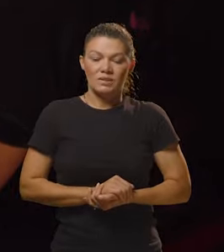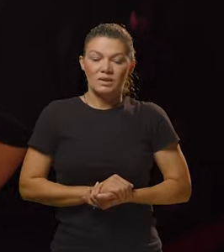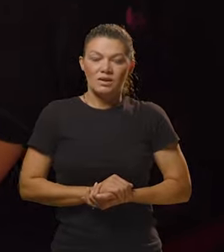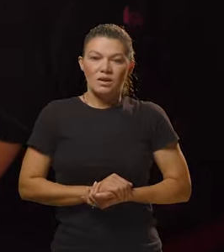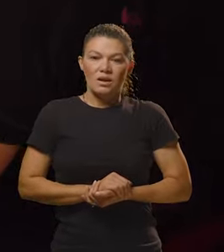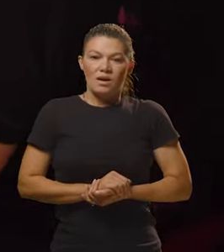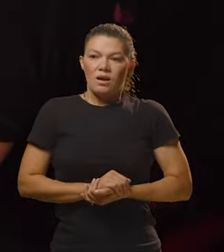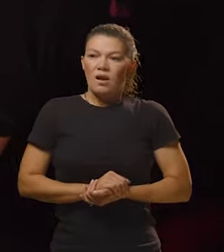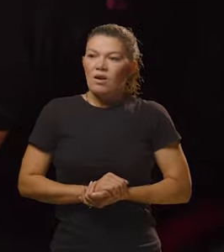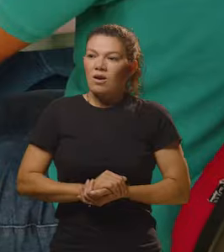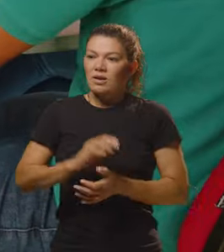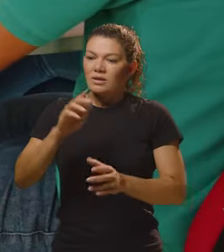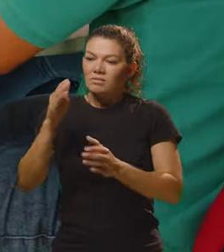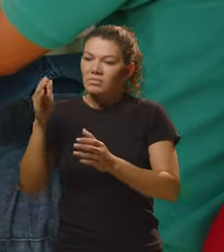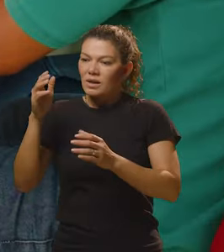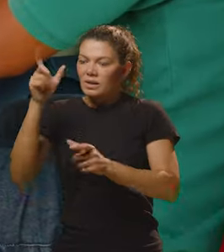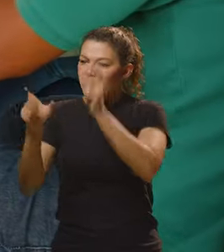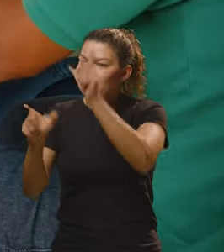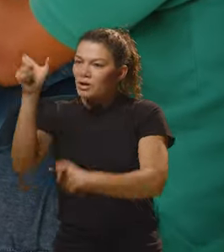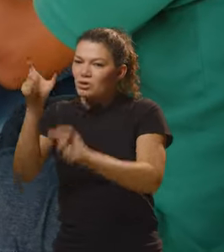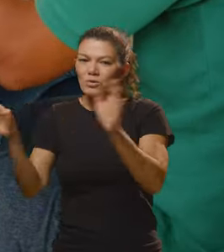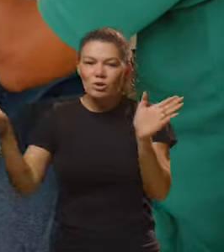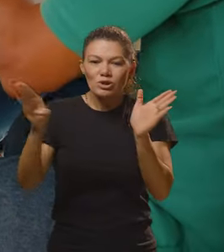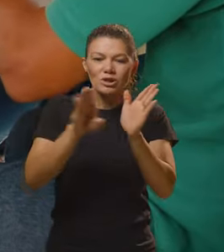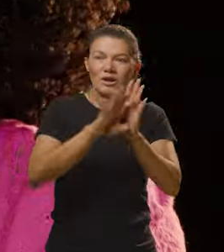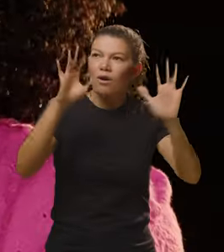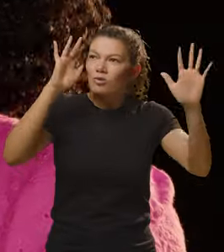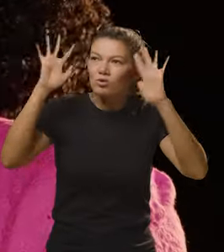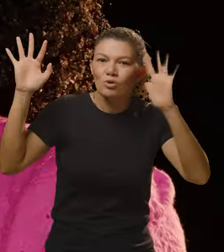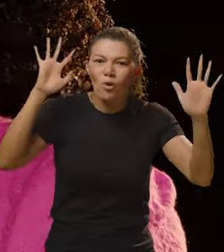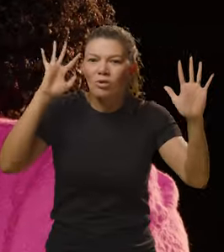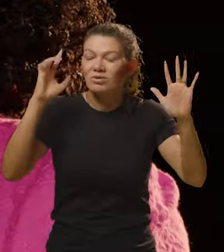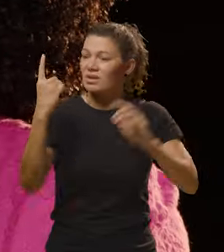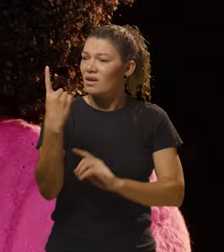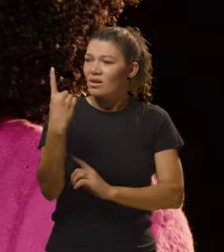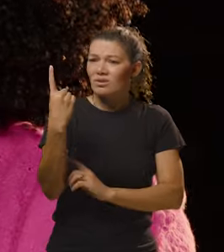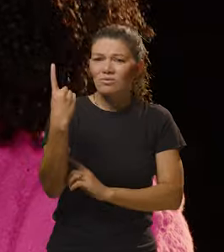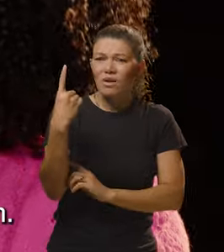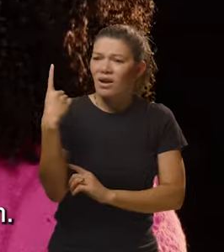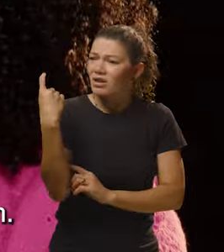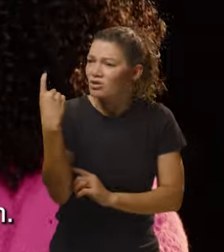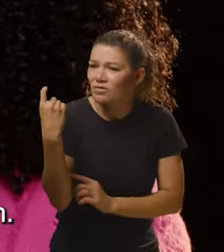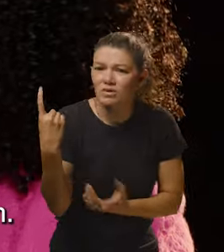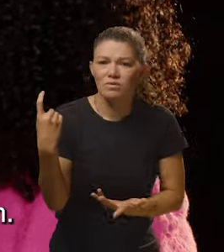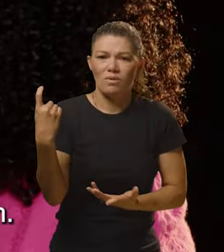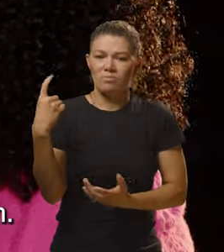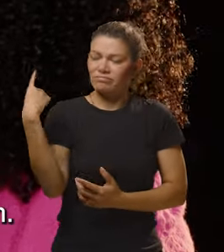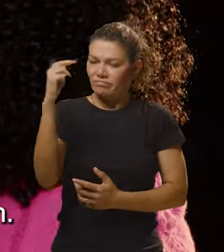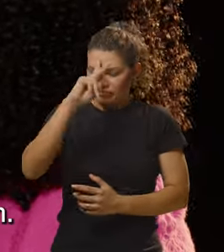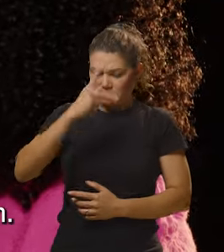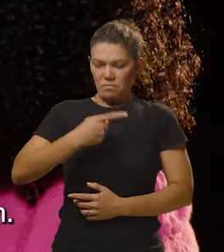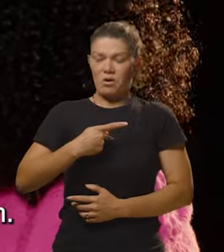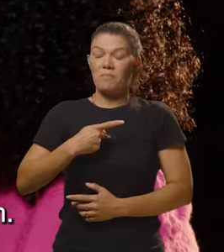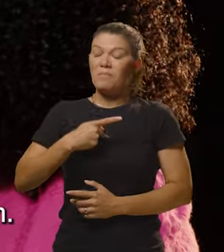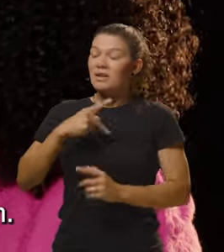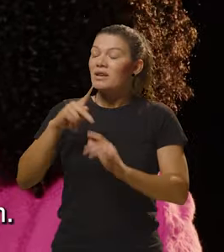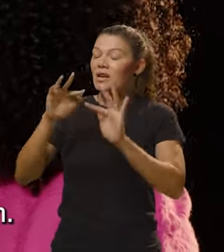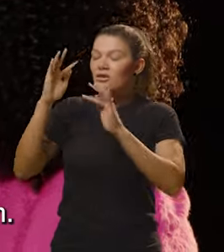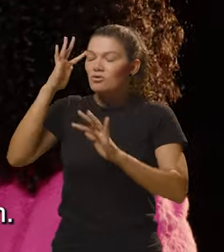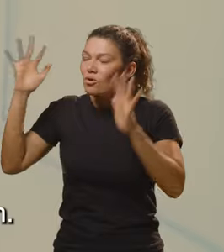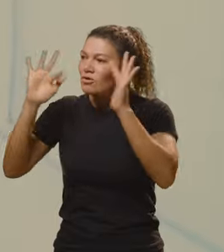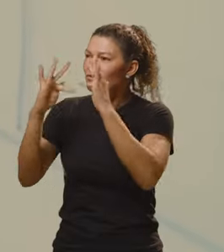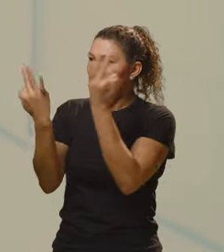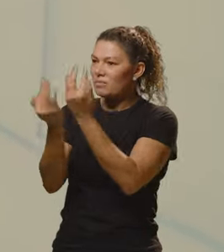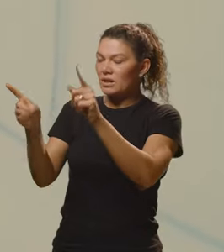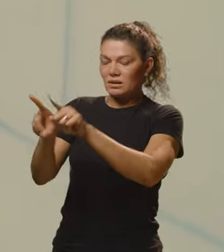Quando vem para cá, trazem sonhos. E às vezes os sonhos não são individuais. Eles trazem sonhos que são dos familiares